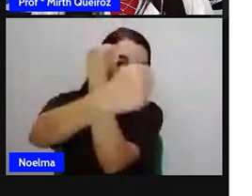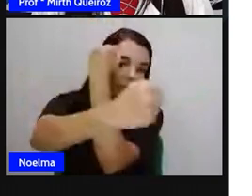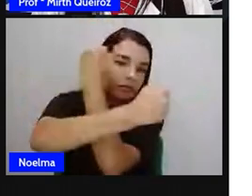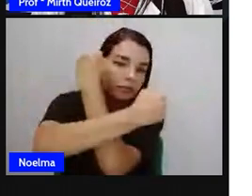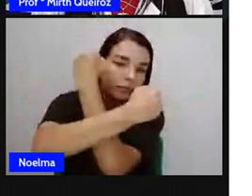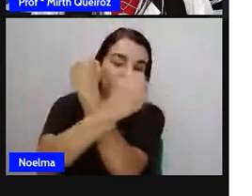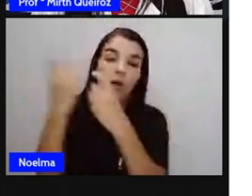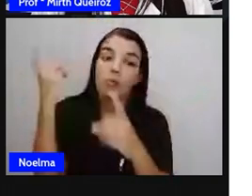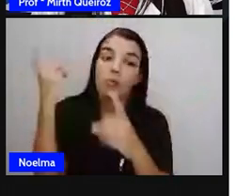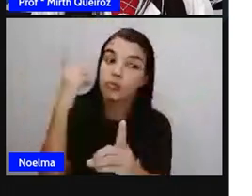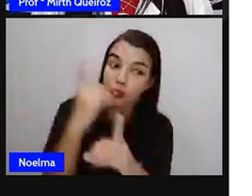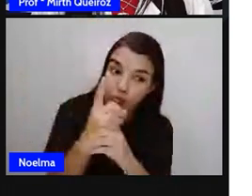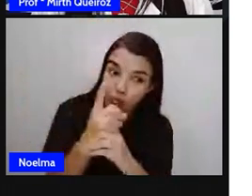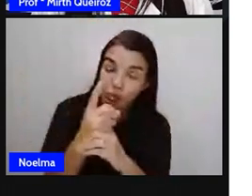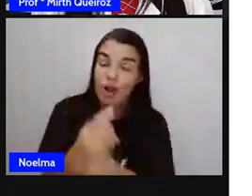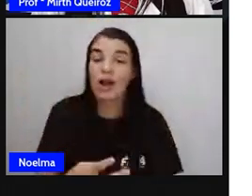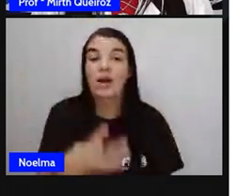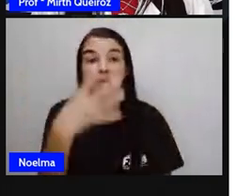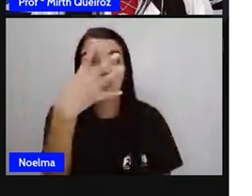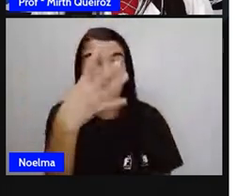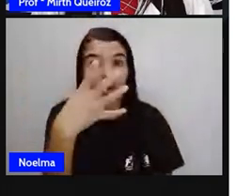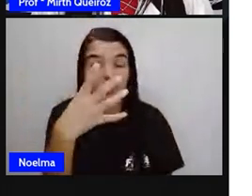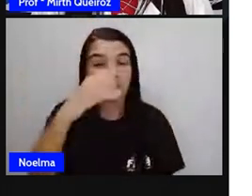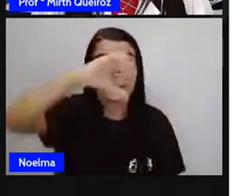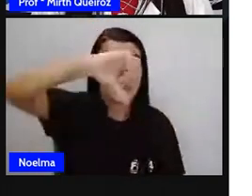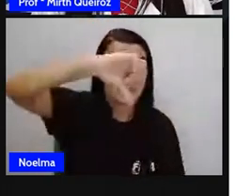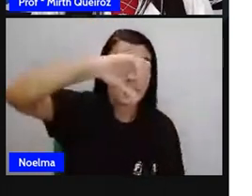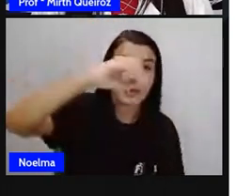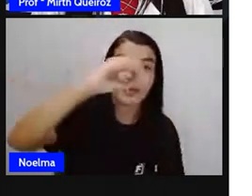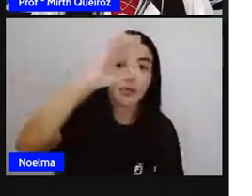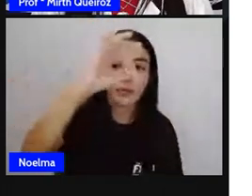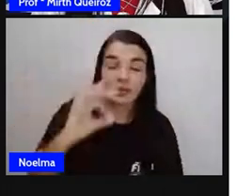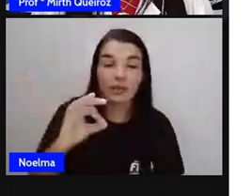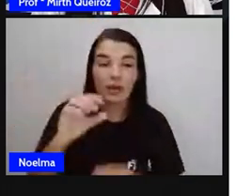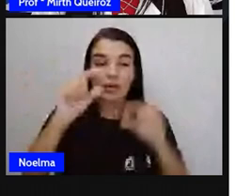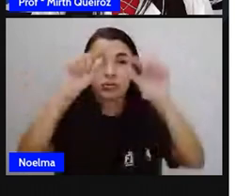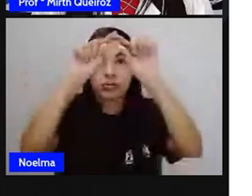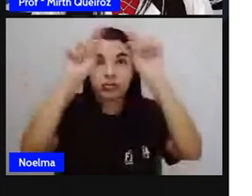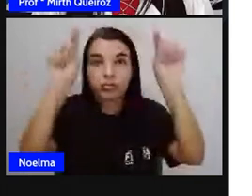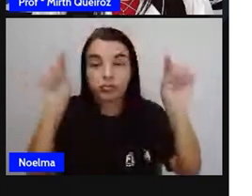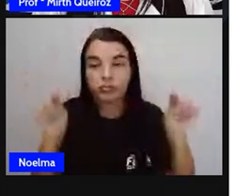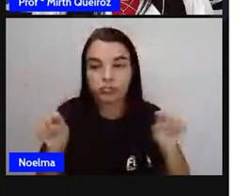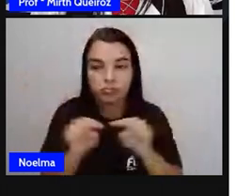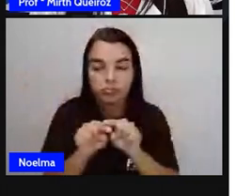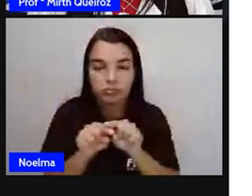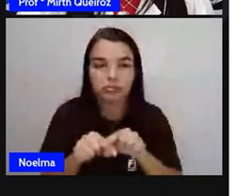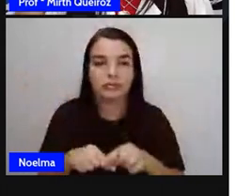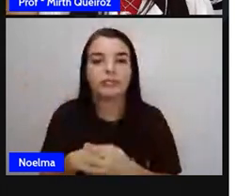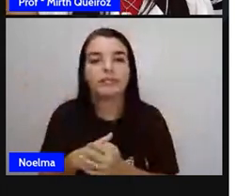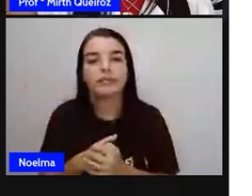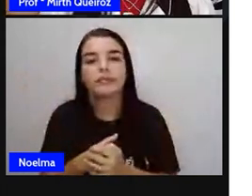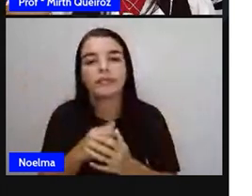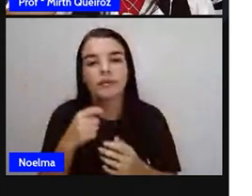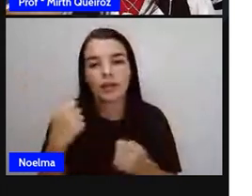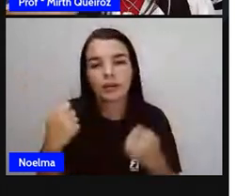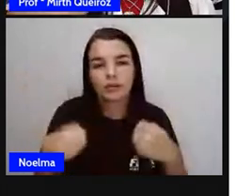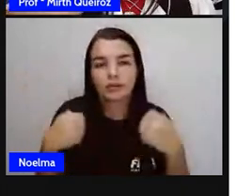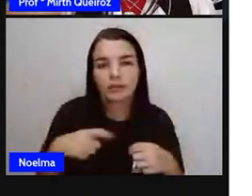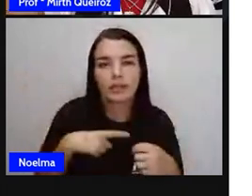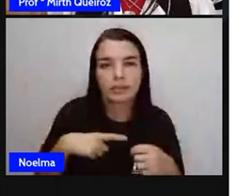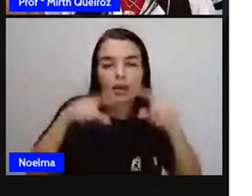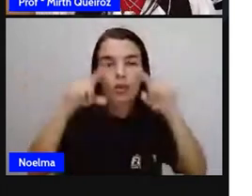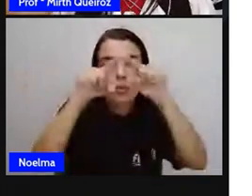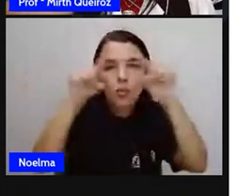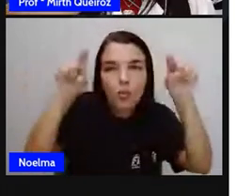de encontro, quatro ângulos de 90 graus, né? São ângulos retos, como se fosse ali, ó,